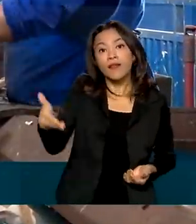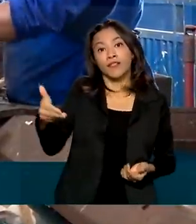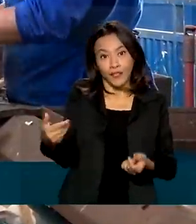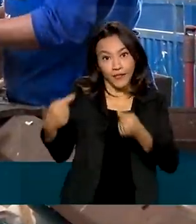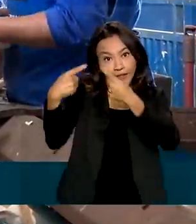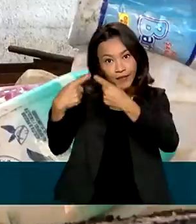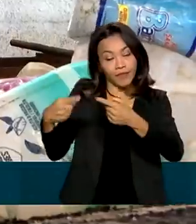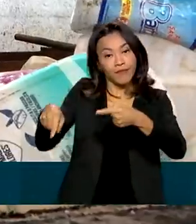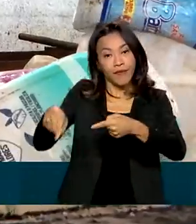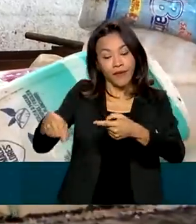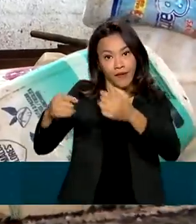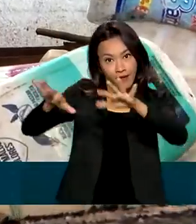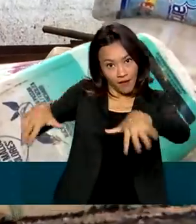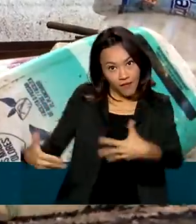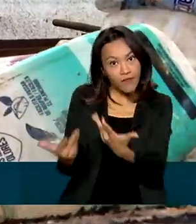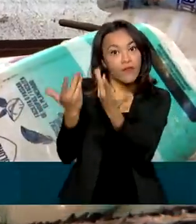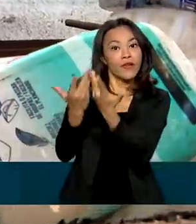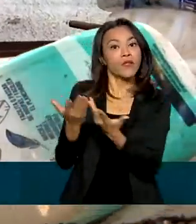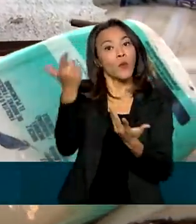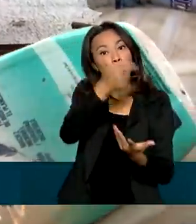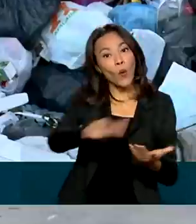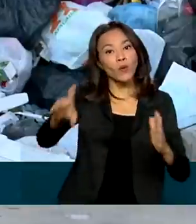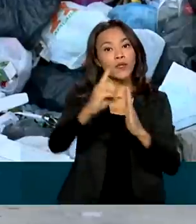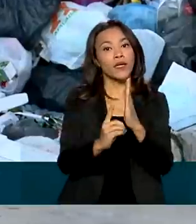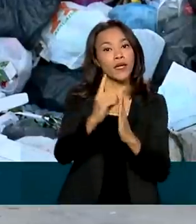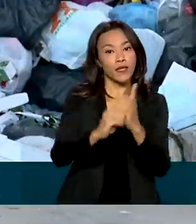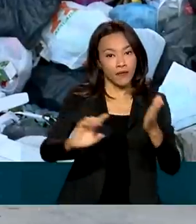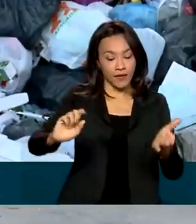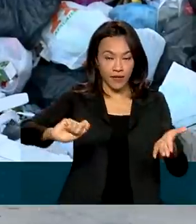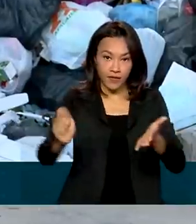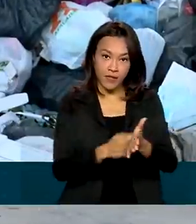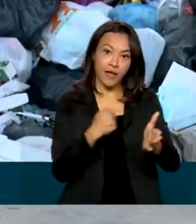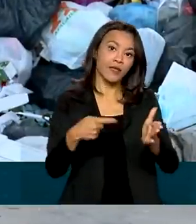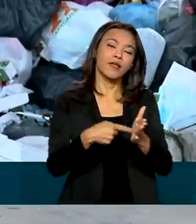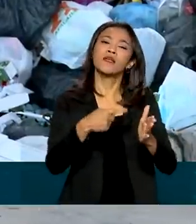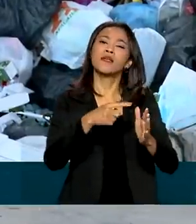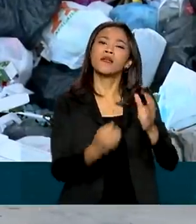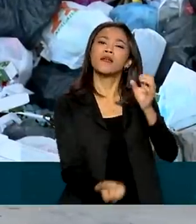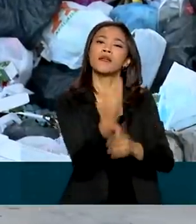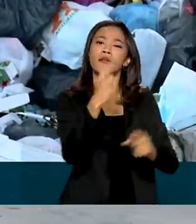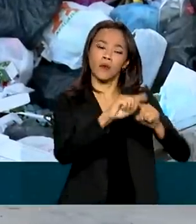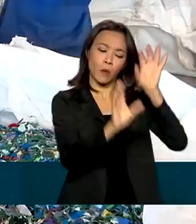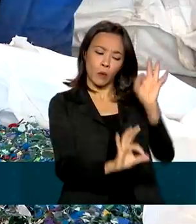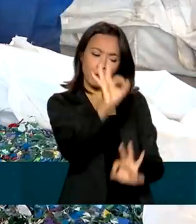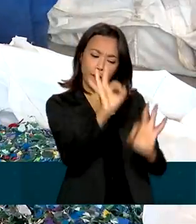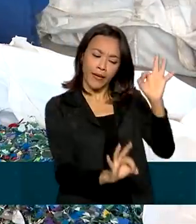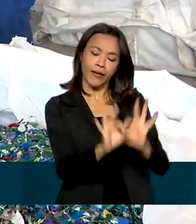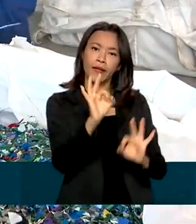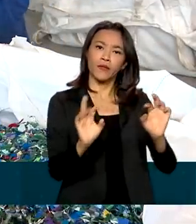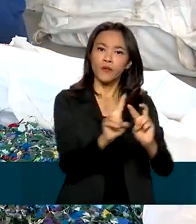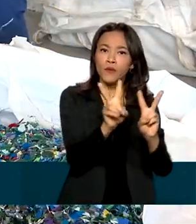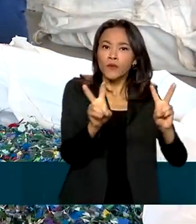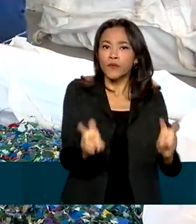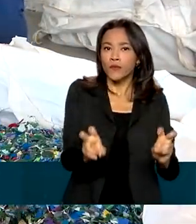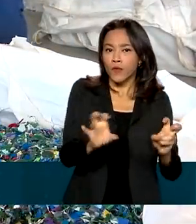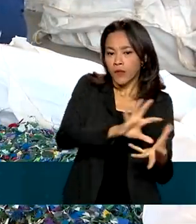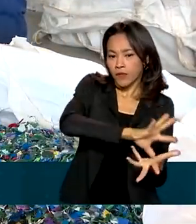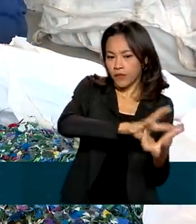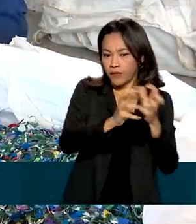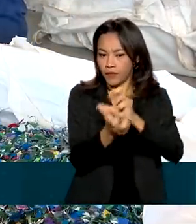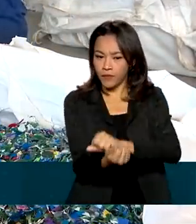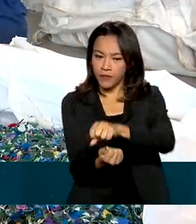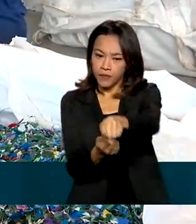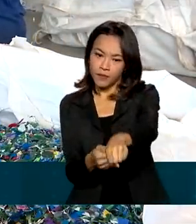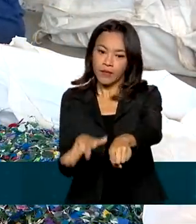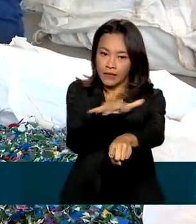Natália, outro decreto será assinado que cria o Plano Nacional de Resíduos Sólidos. Esse plano define ações e metas para melhorar a